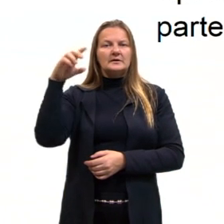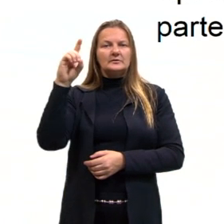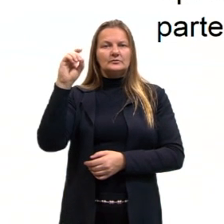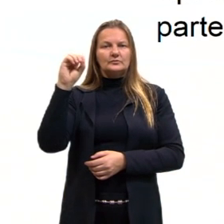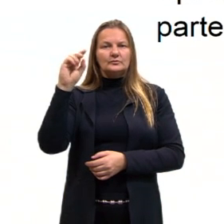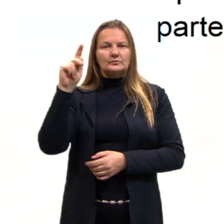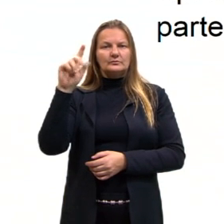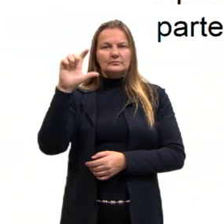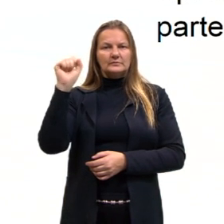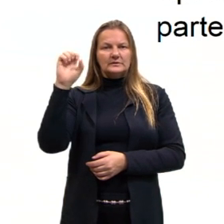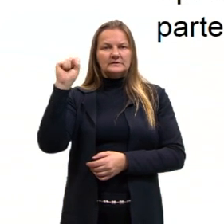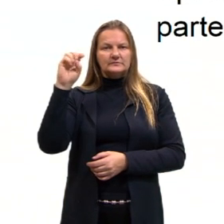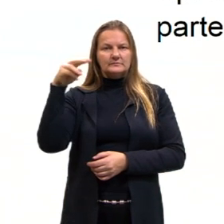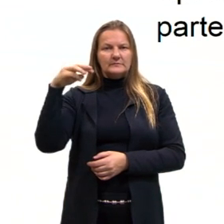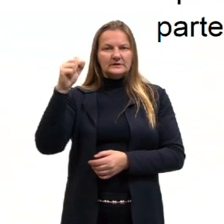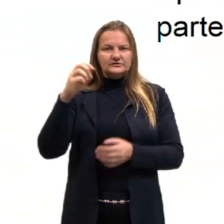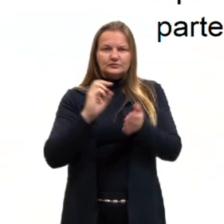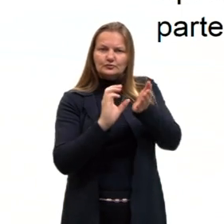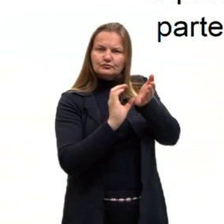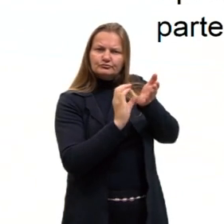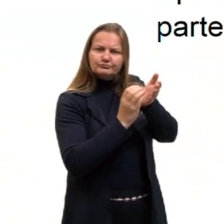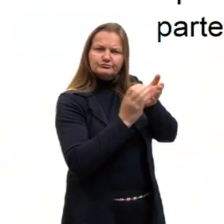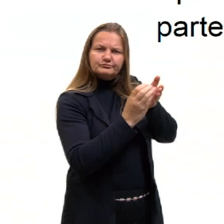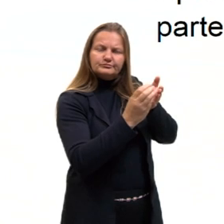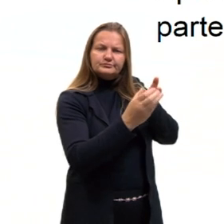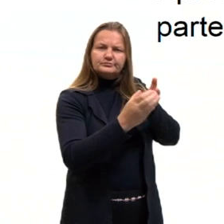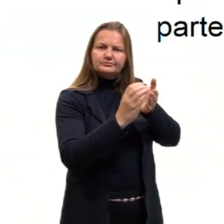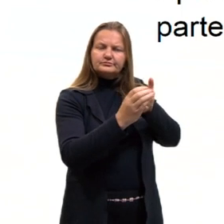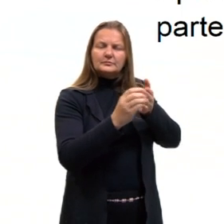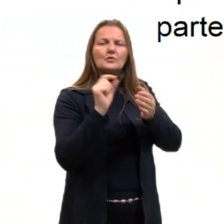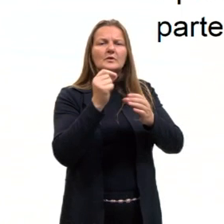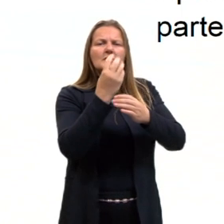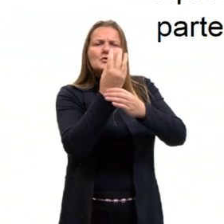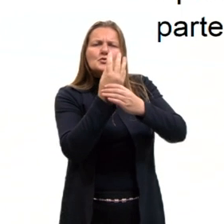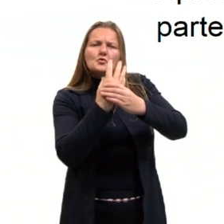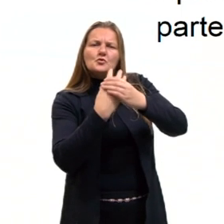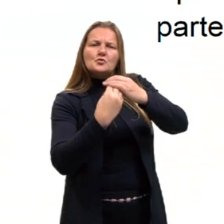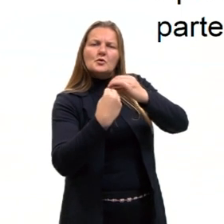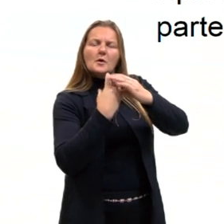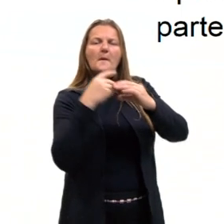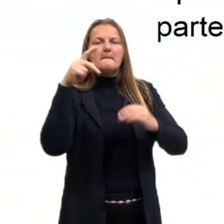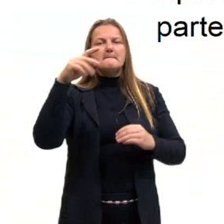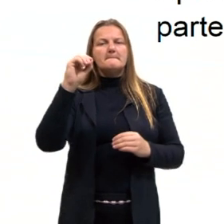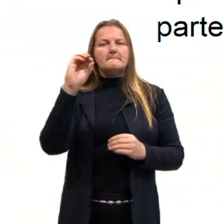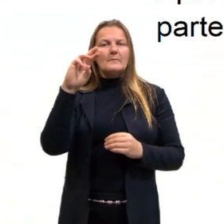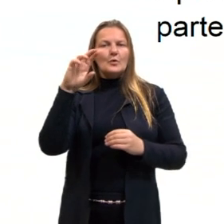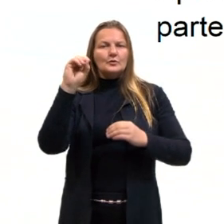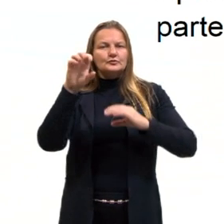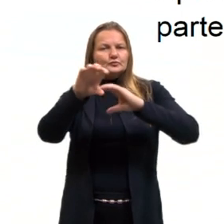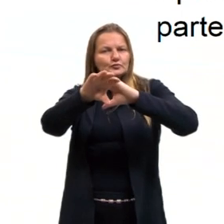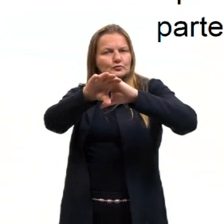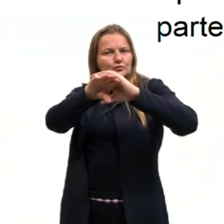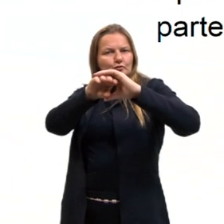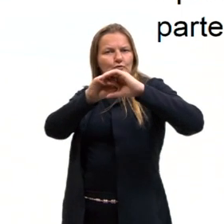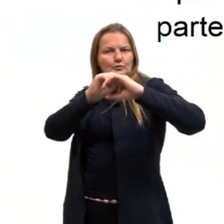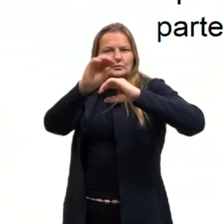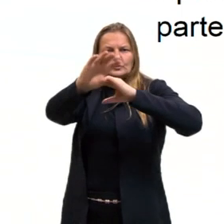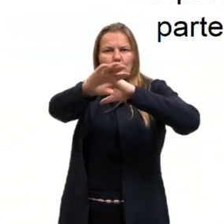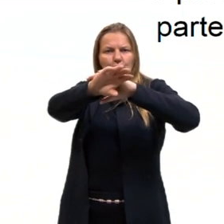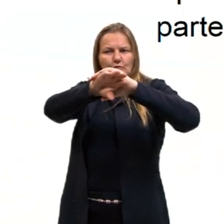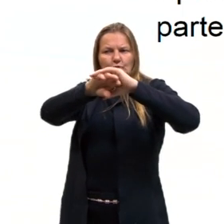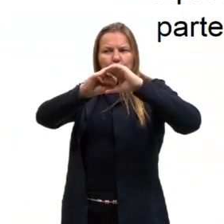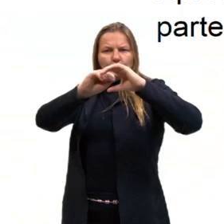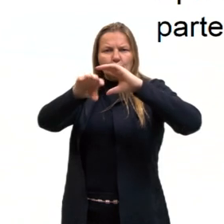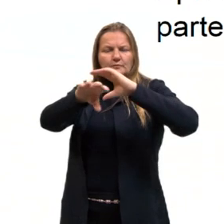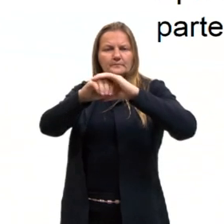eletrônico. E apresenta poros, pequenas aberturas em sua constituição. E também apresenta